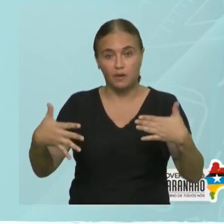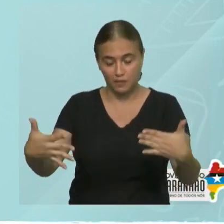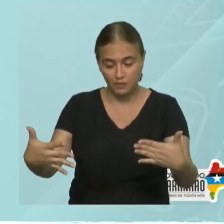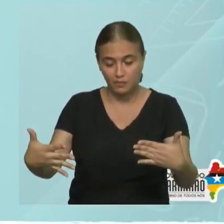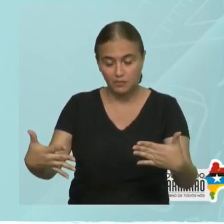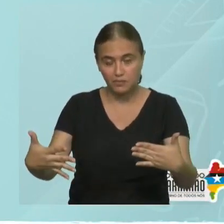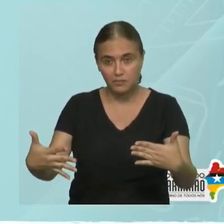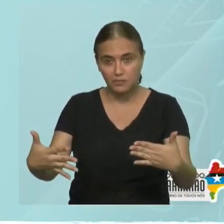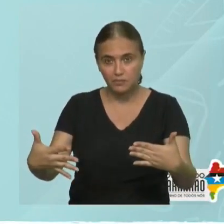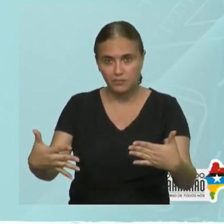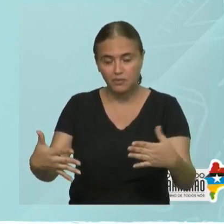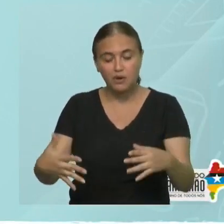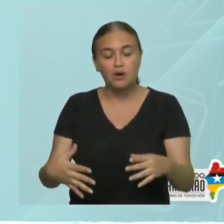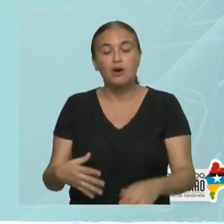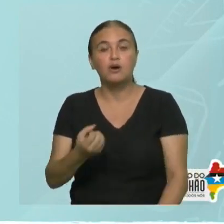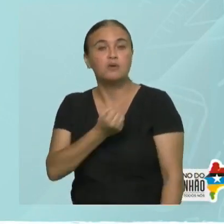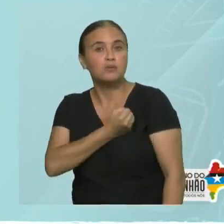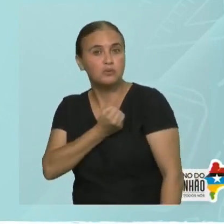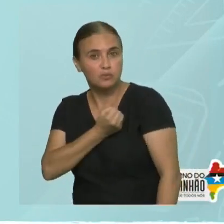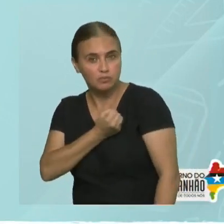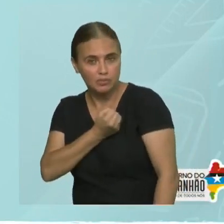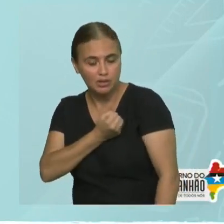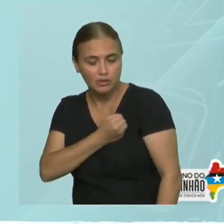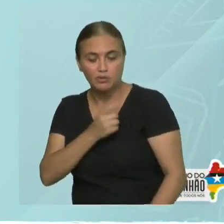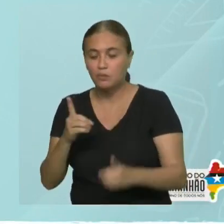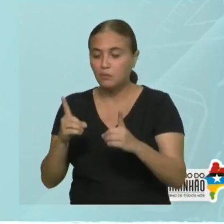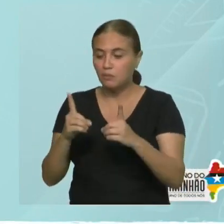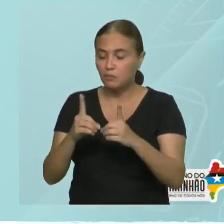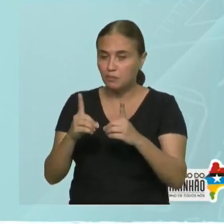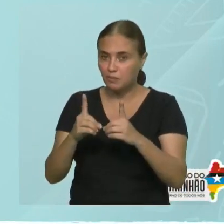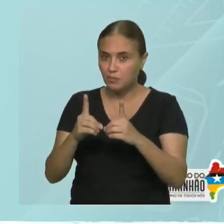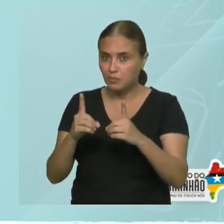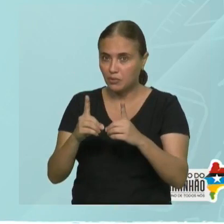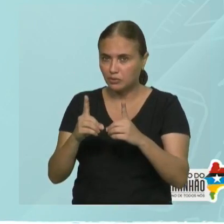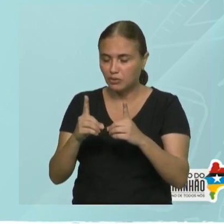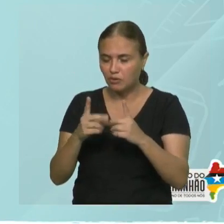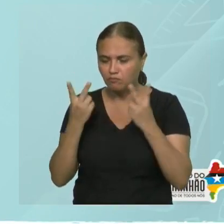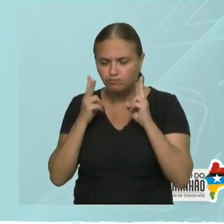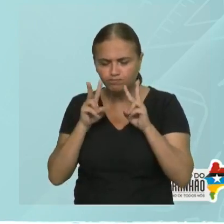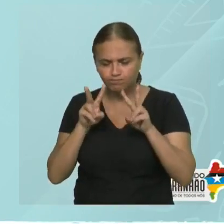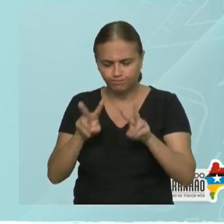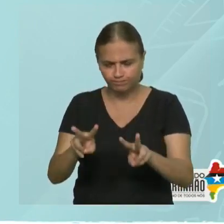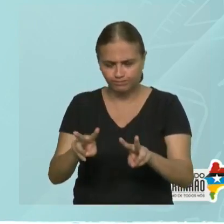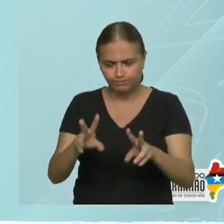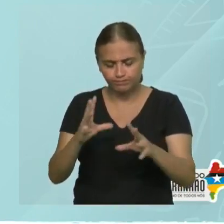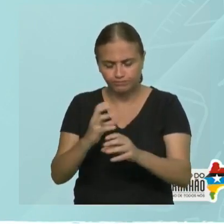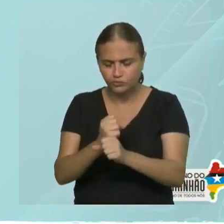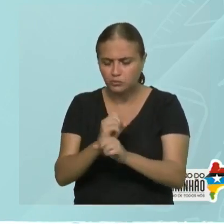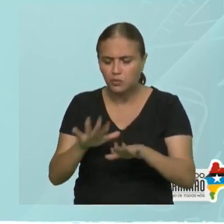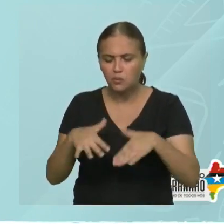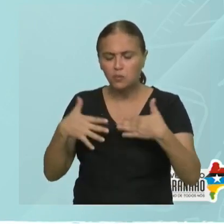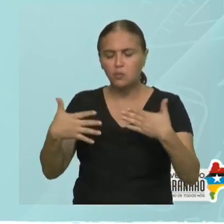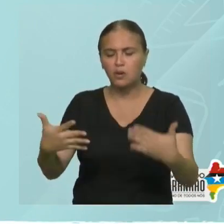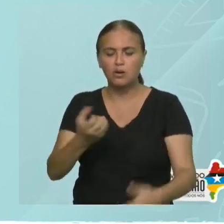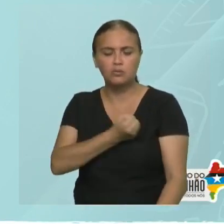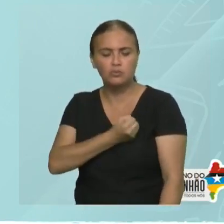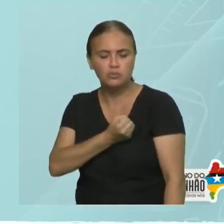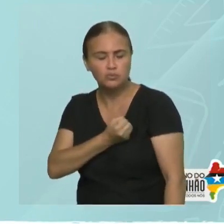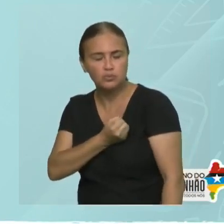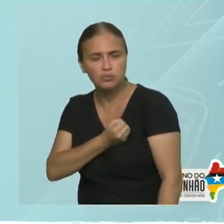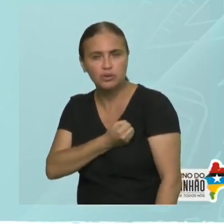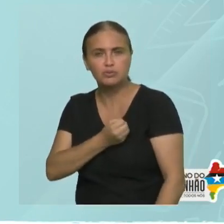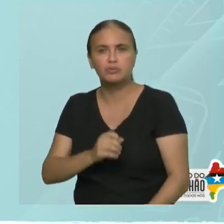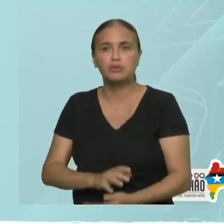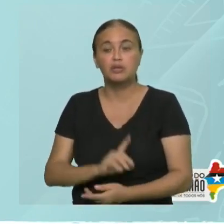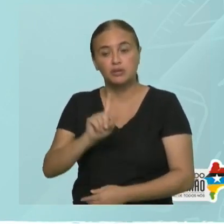sinal do número que tiver o maior módulo. Do maior número que você olhar na adição. E depois, você vai